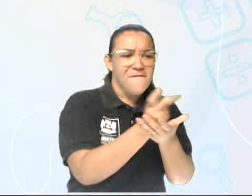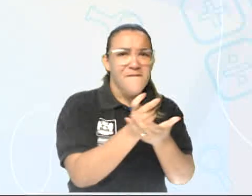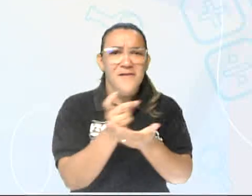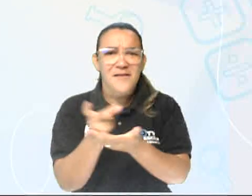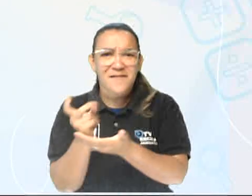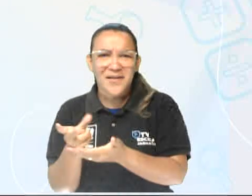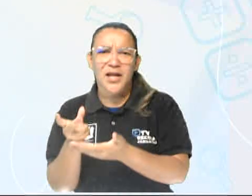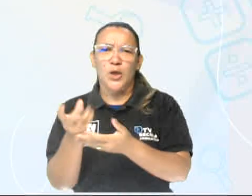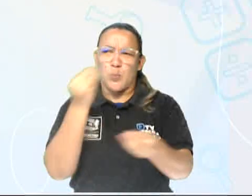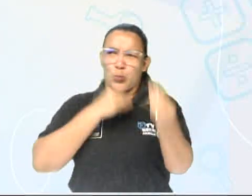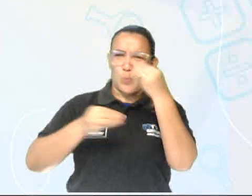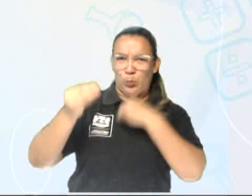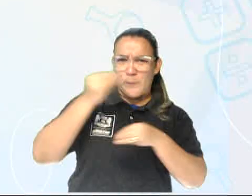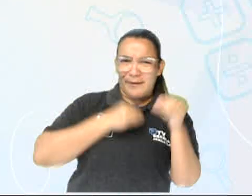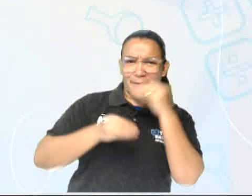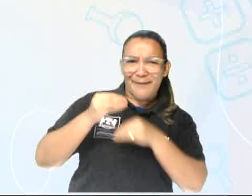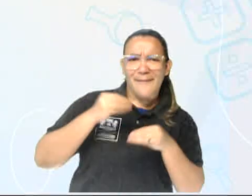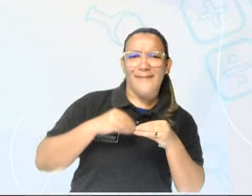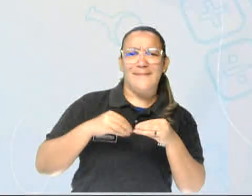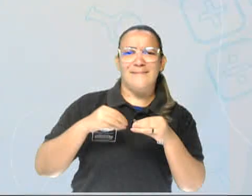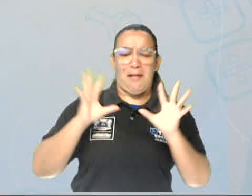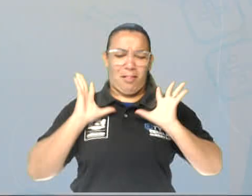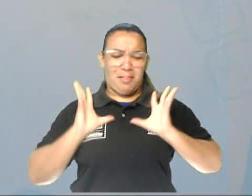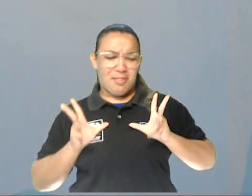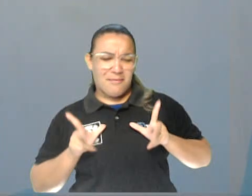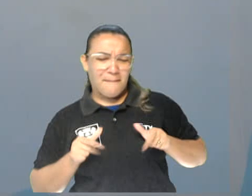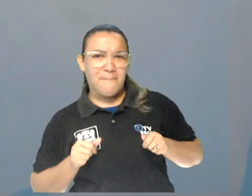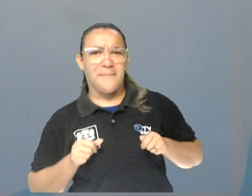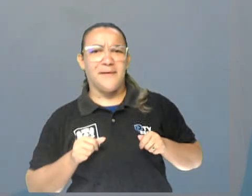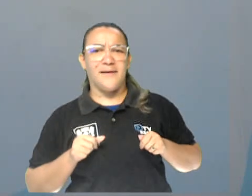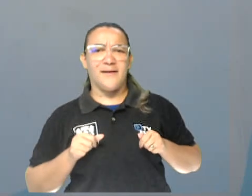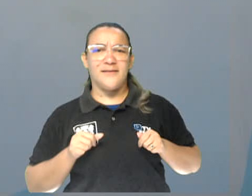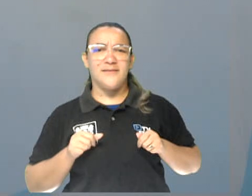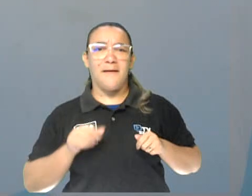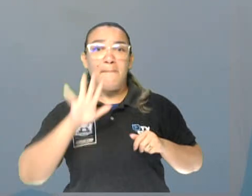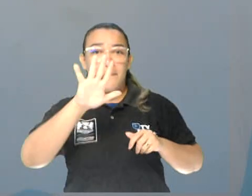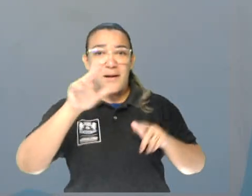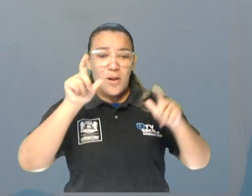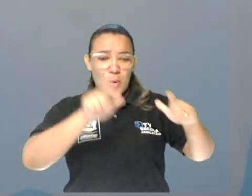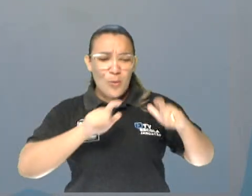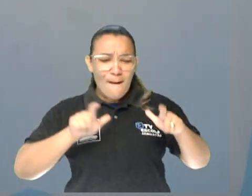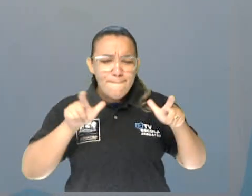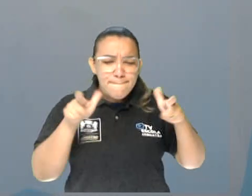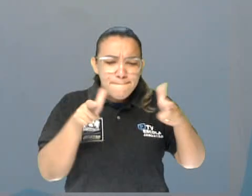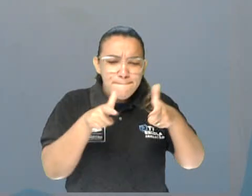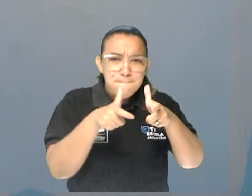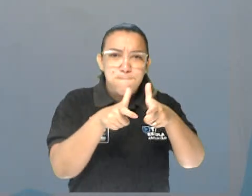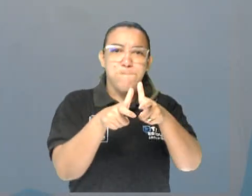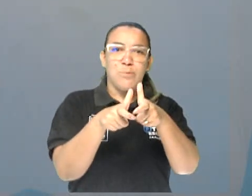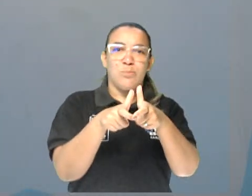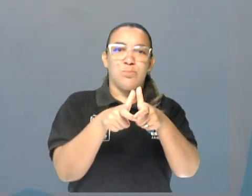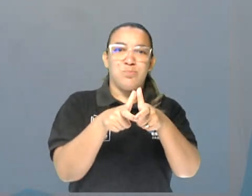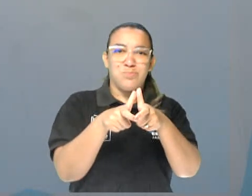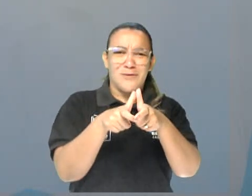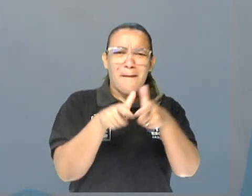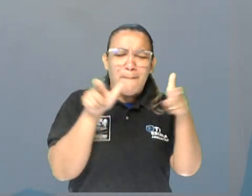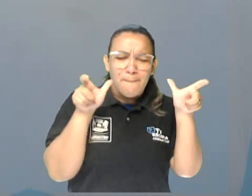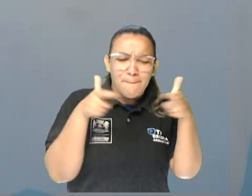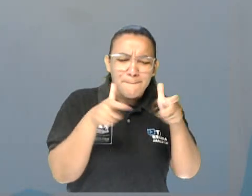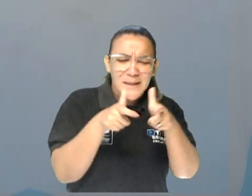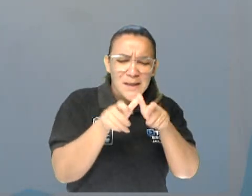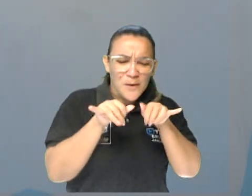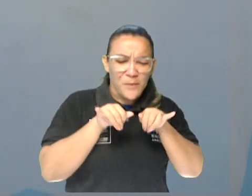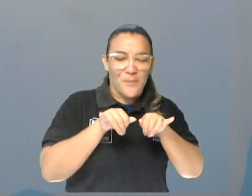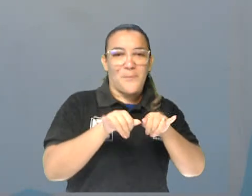alimentos, materiais de limpeza, mas são lugares que são menores, são como se fossem pequenos